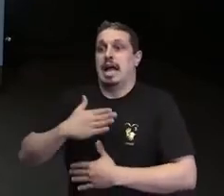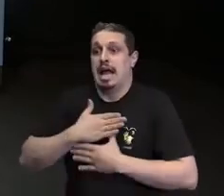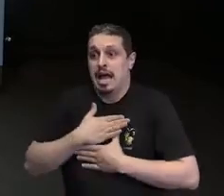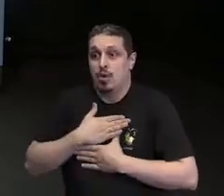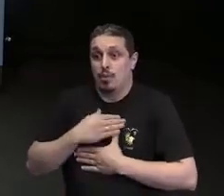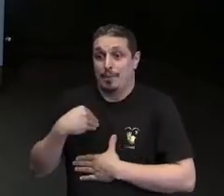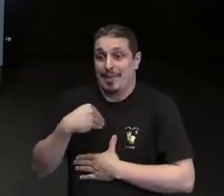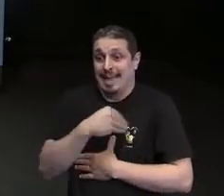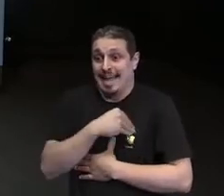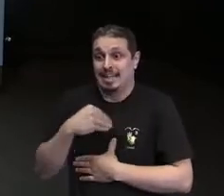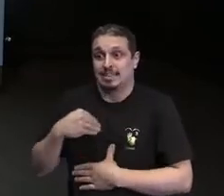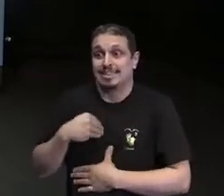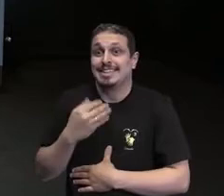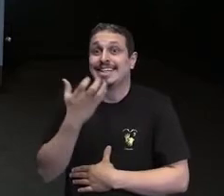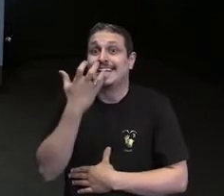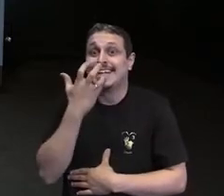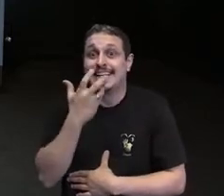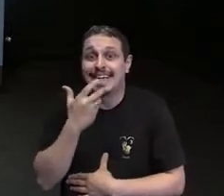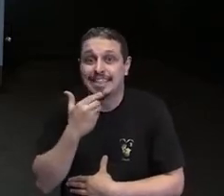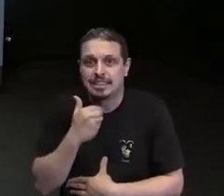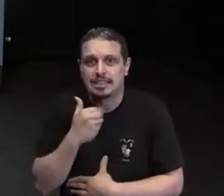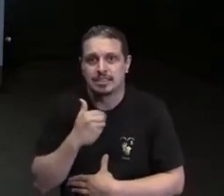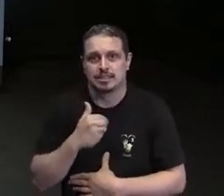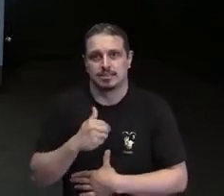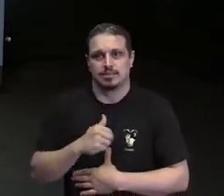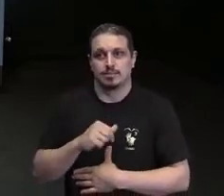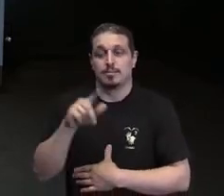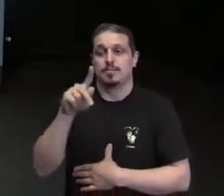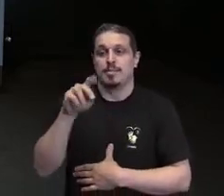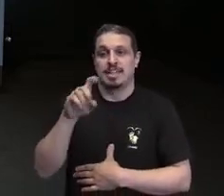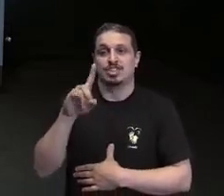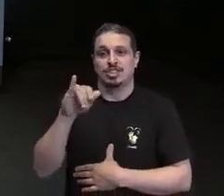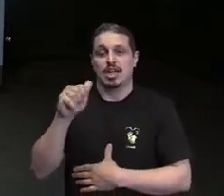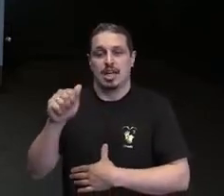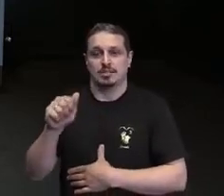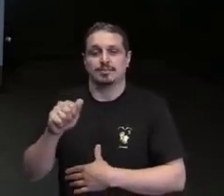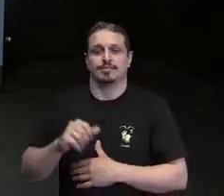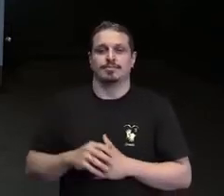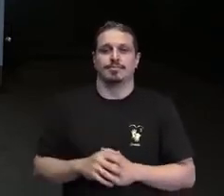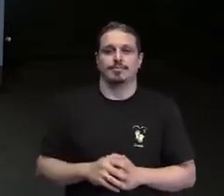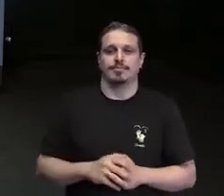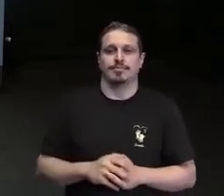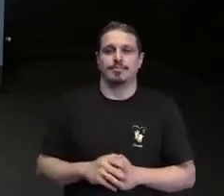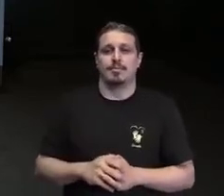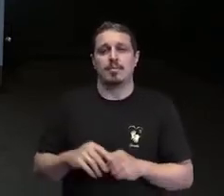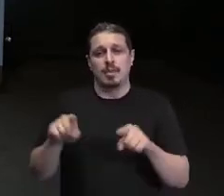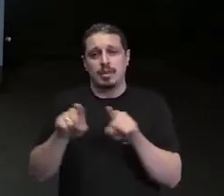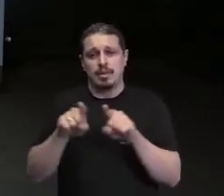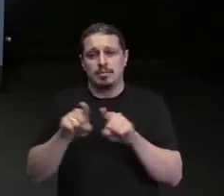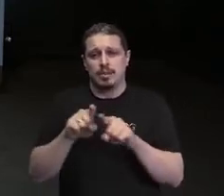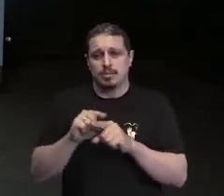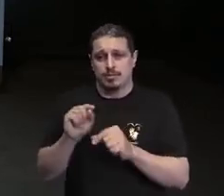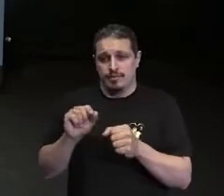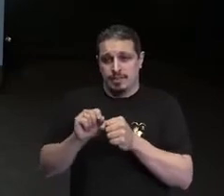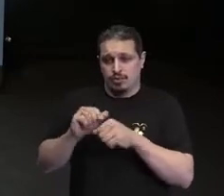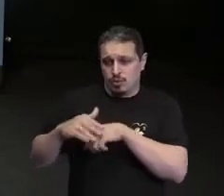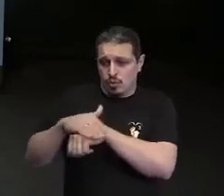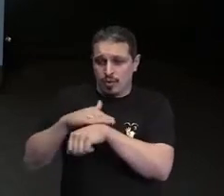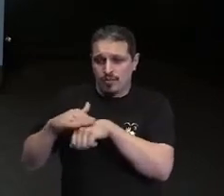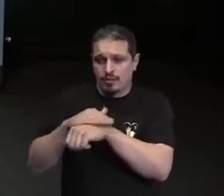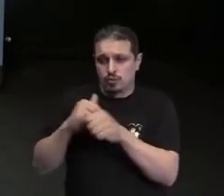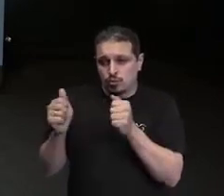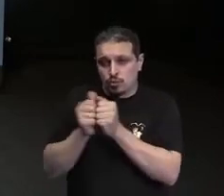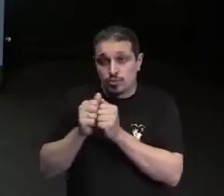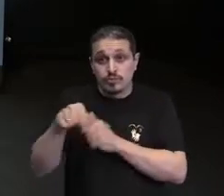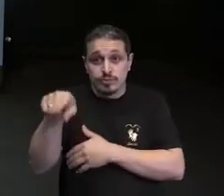ciência e o meu eu criança diversa precisava estar aqui comigo hoje para conversar com vocês sobre algo tão relevante.